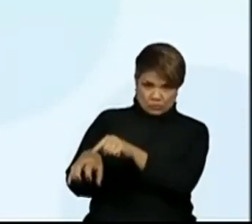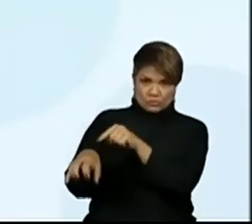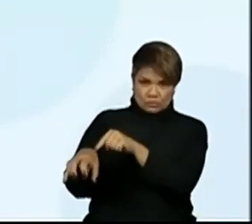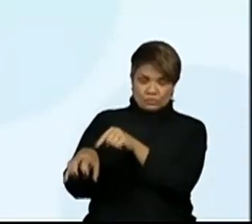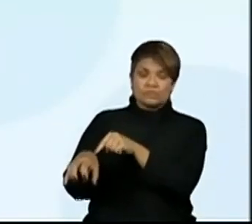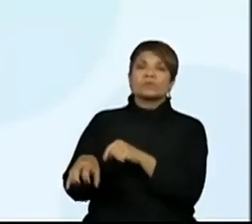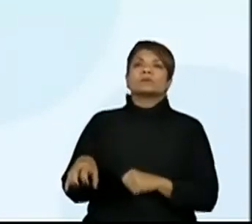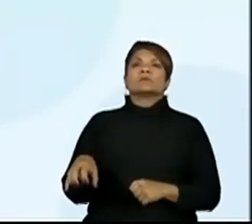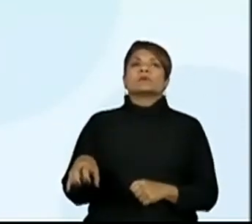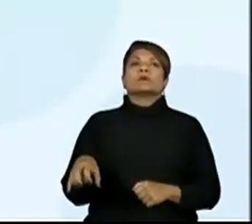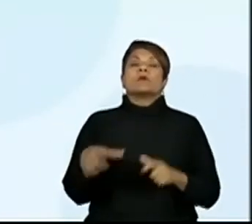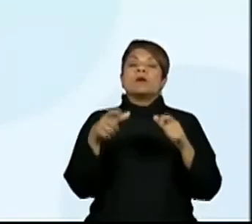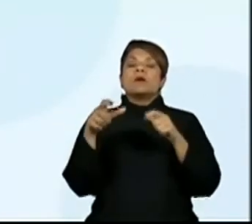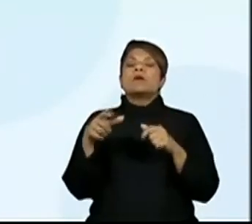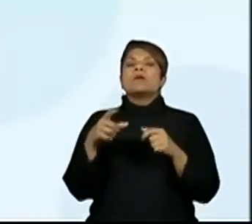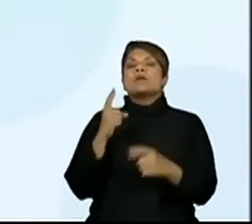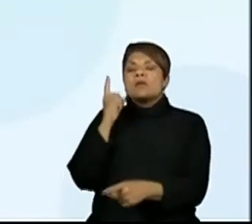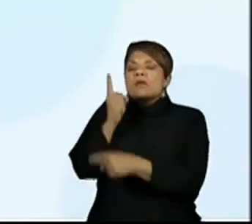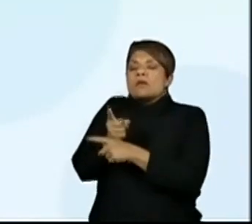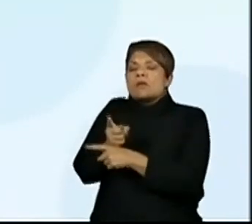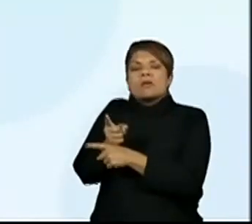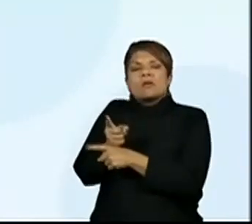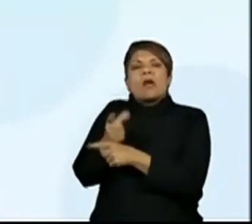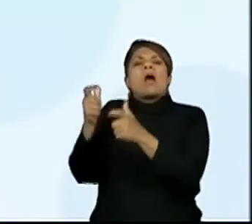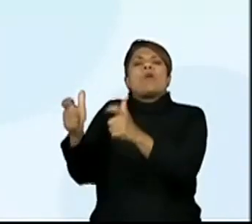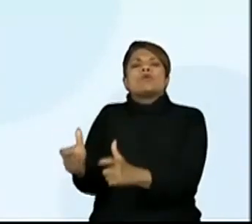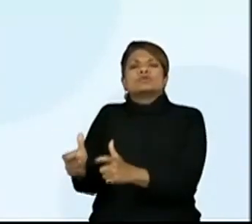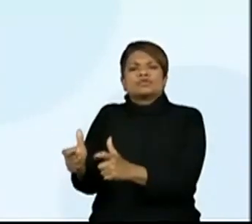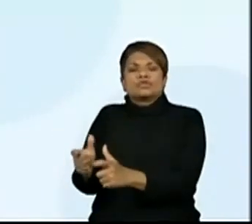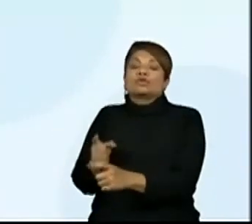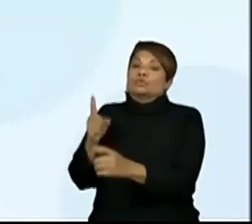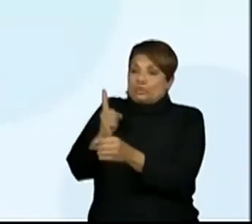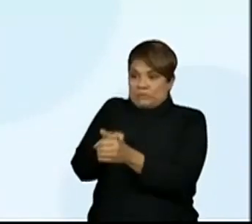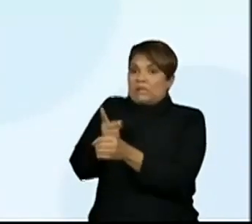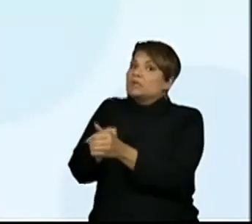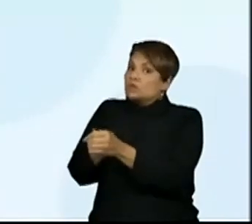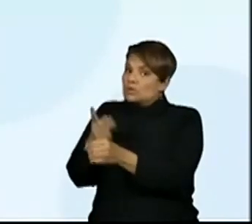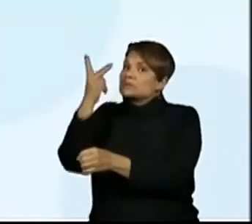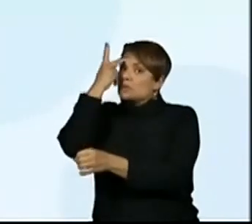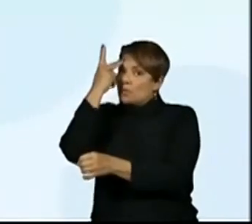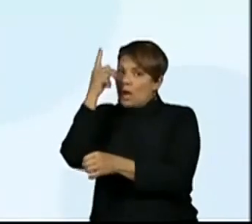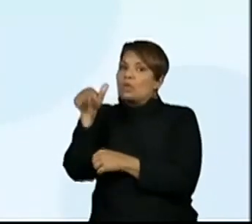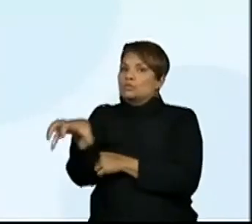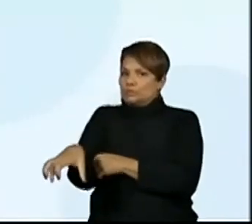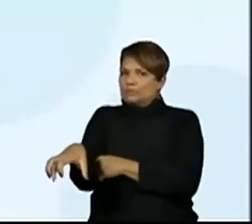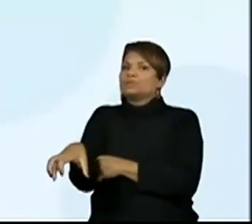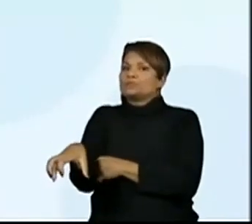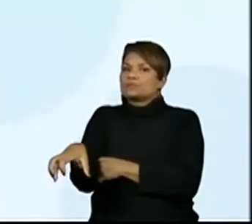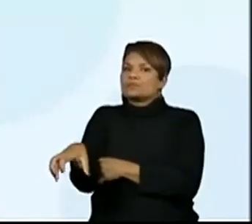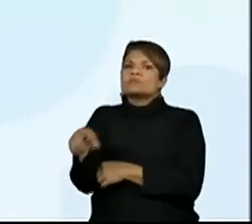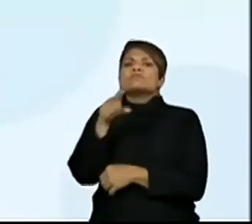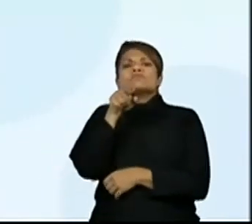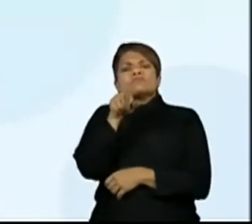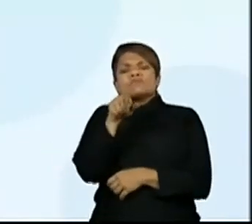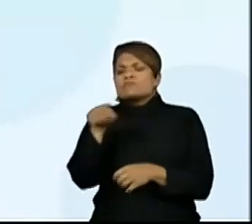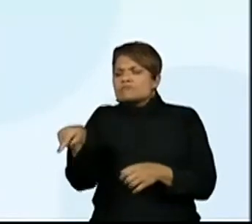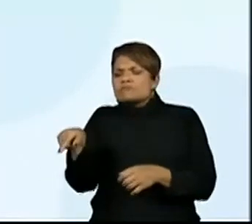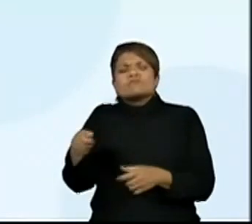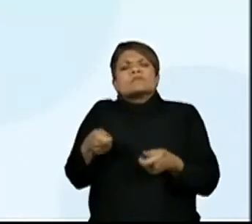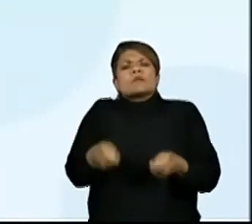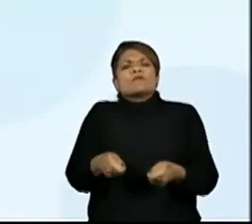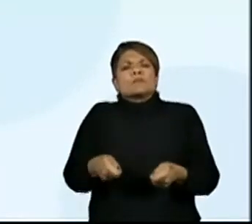localizado no interior de São Paulo. Esta afirmação é